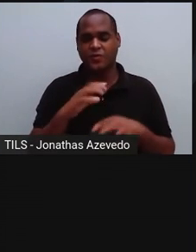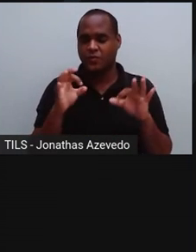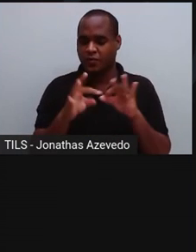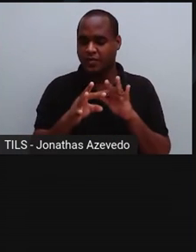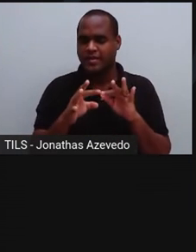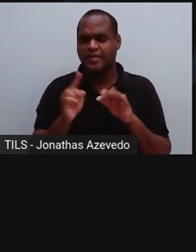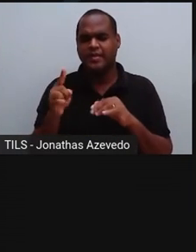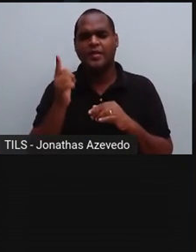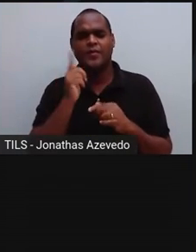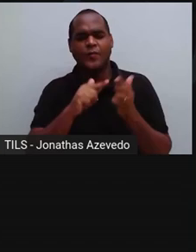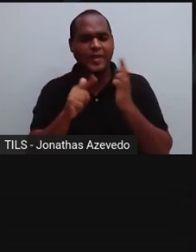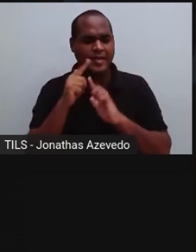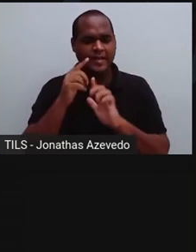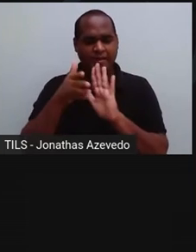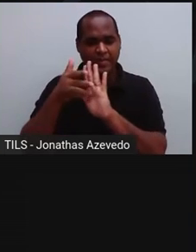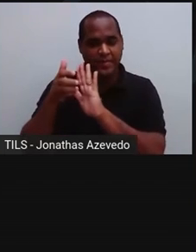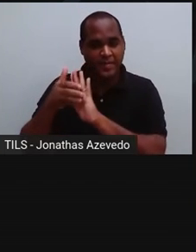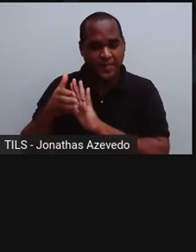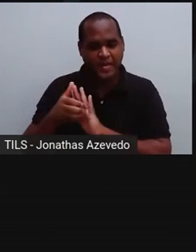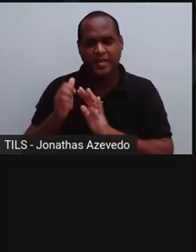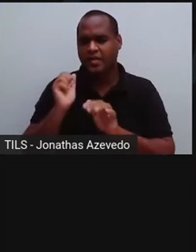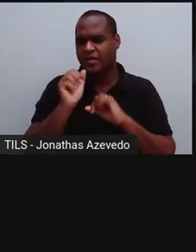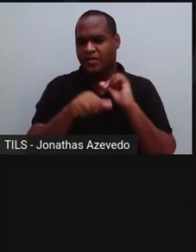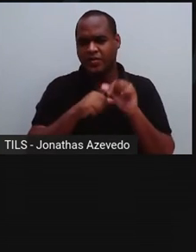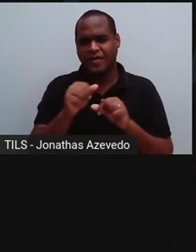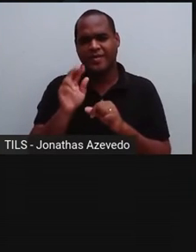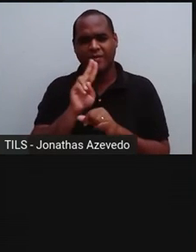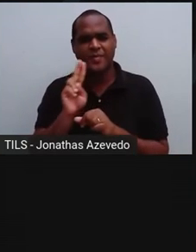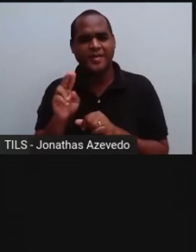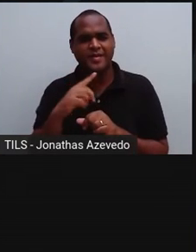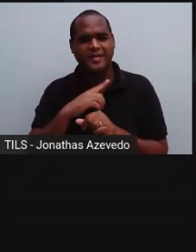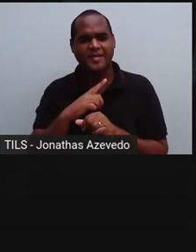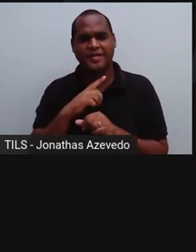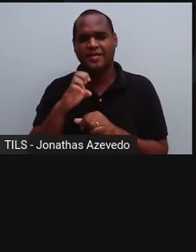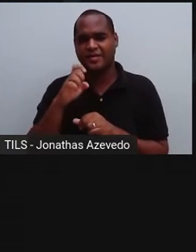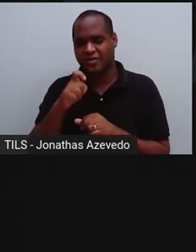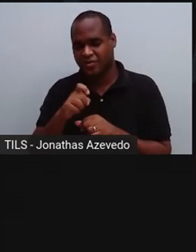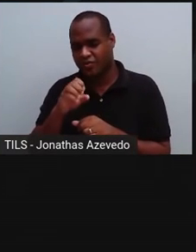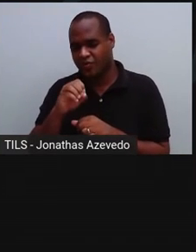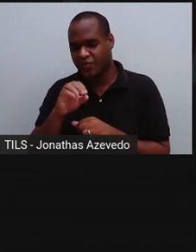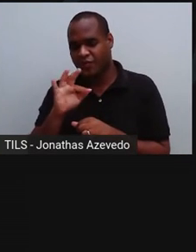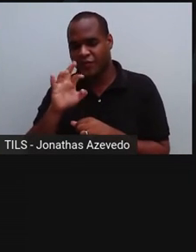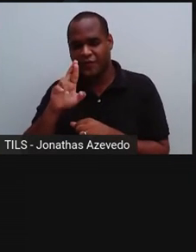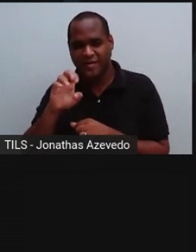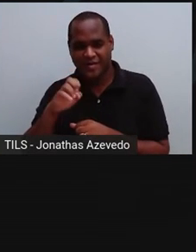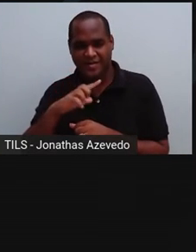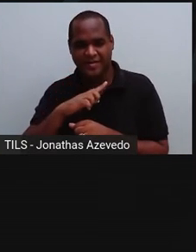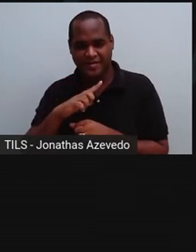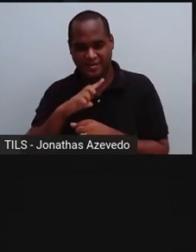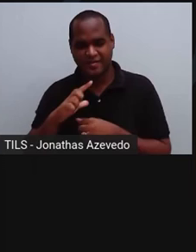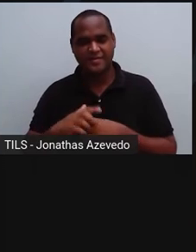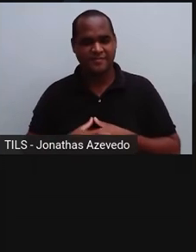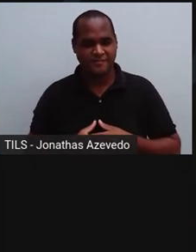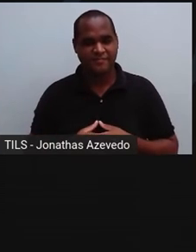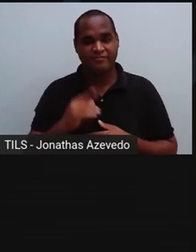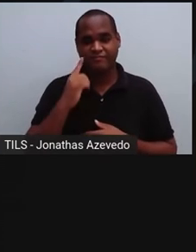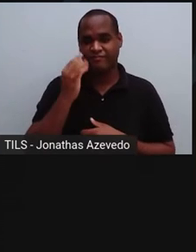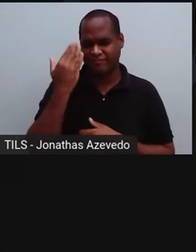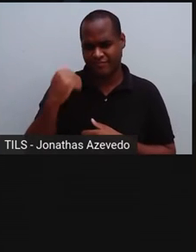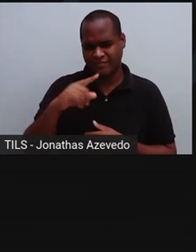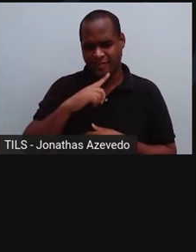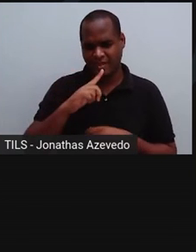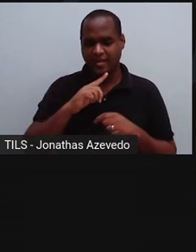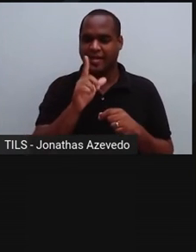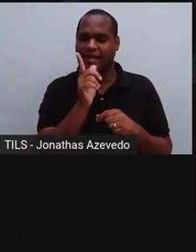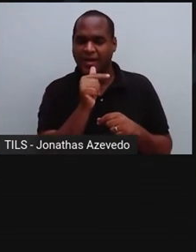separar uma mistura de enxofre e areia, podemos aplicar esse método, pois ao fundir o enxofre teremos uma fase líquida